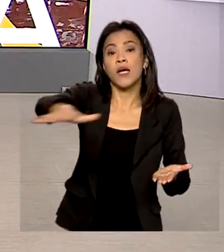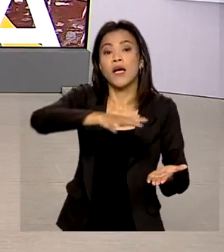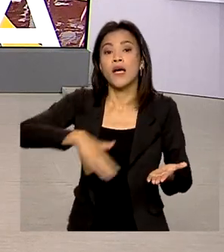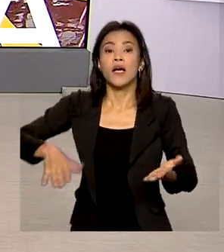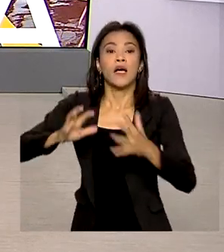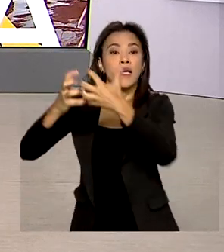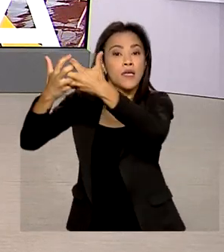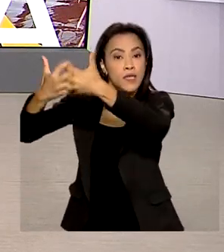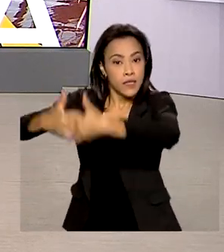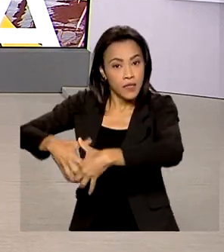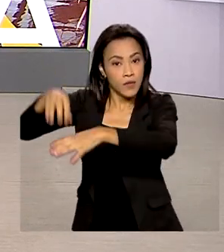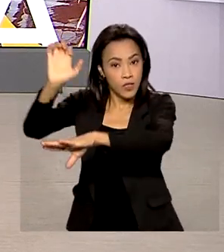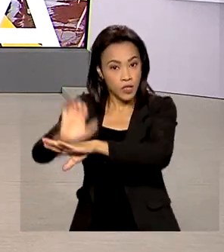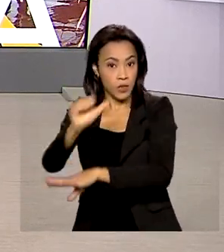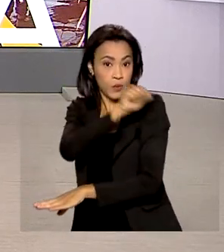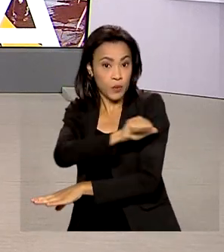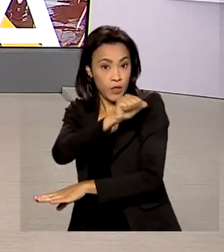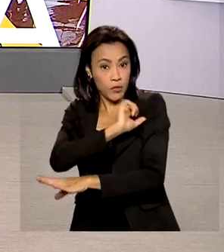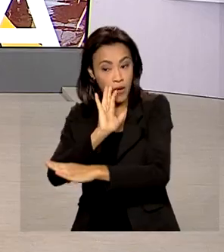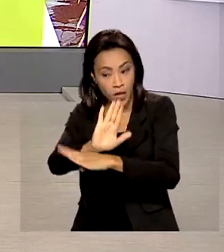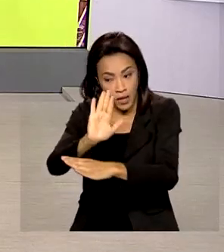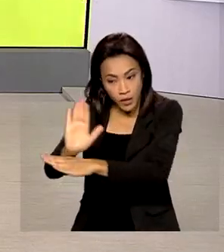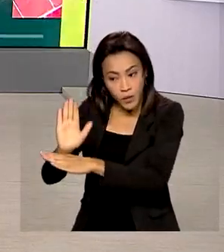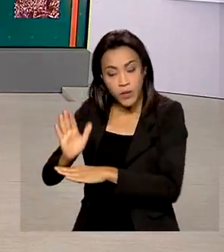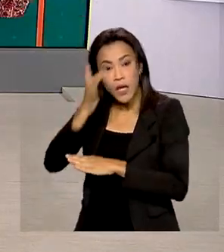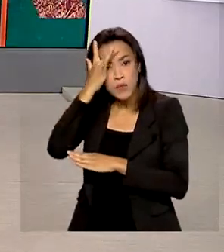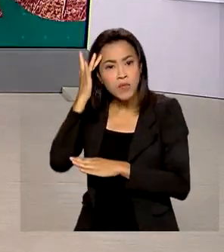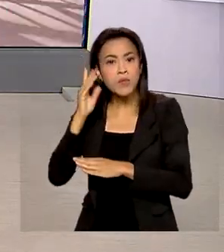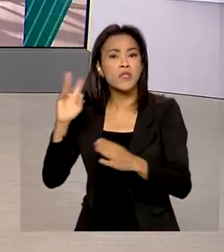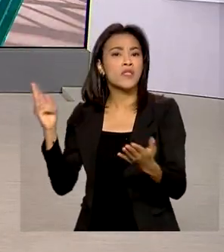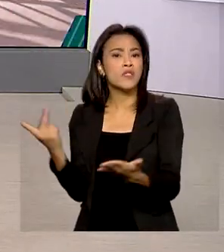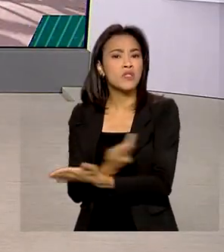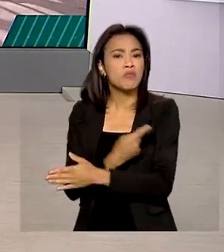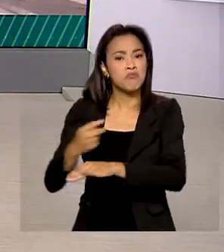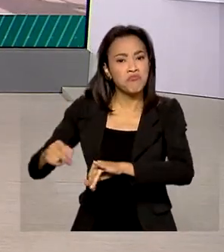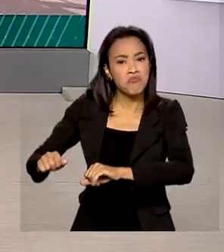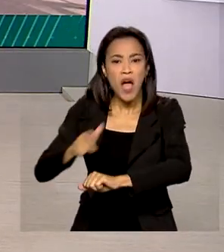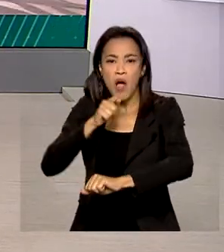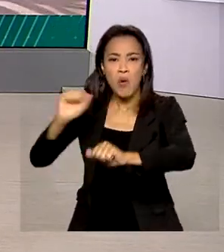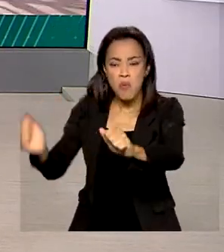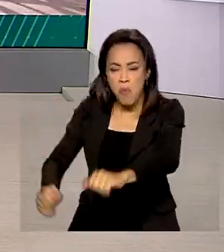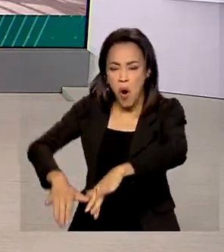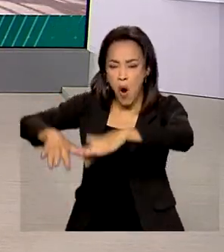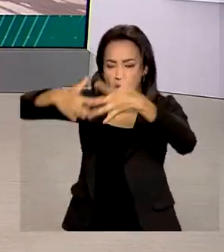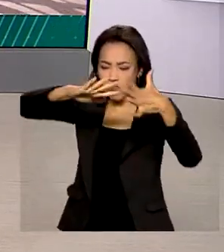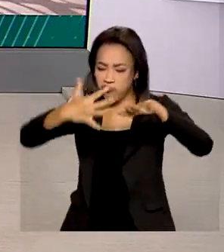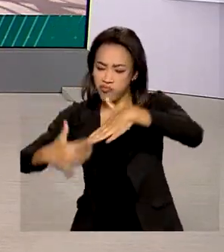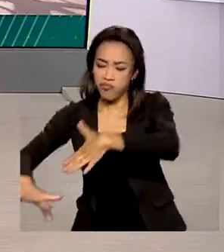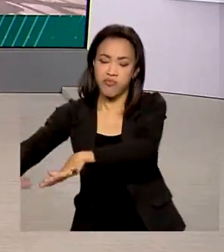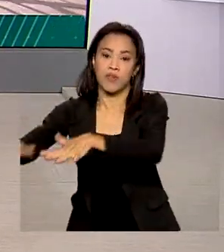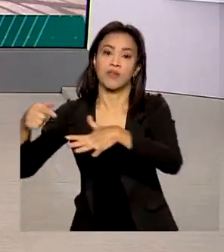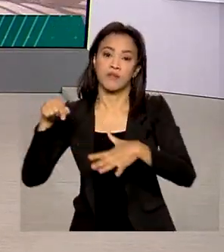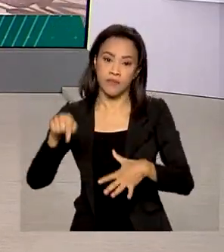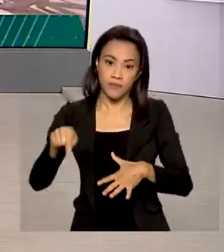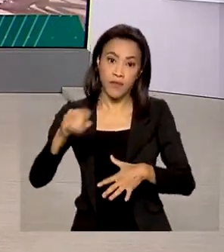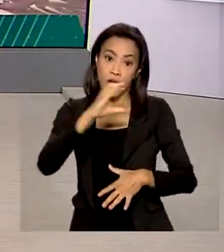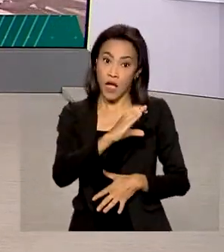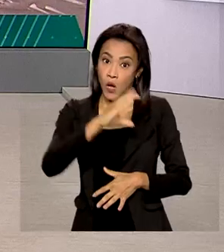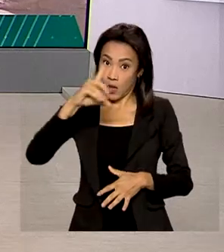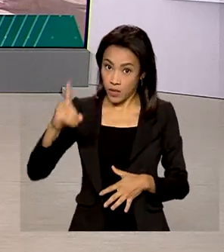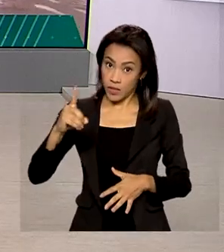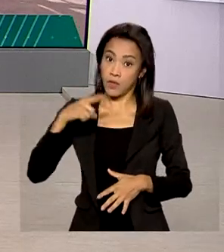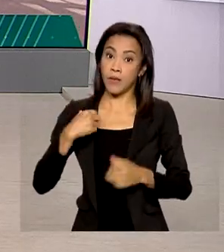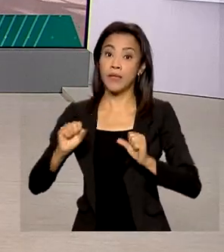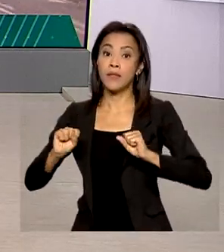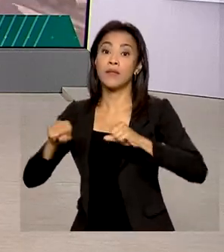doações são para socorrer as vítimas das enchentes na região serrana do Rio. A coordenação dos trabalhos é da Defesa Civil. Entre os